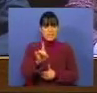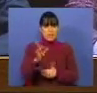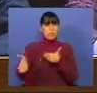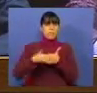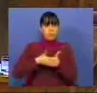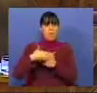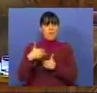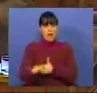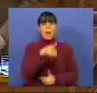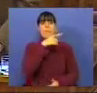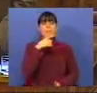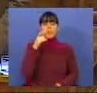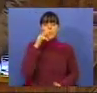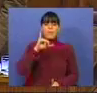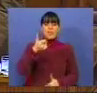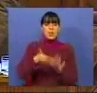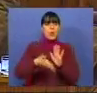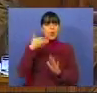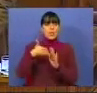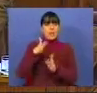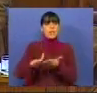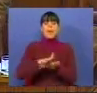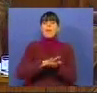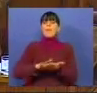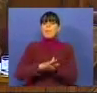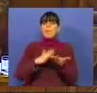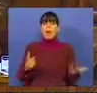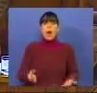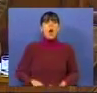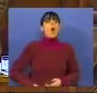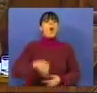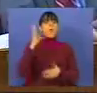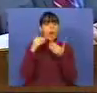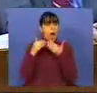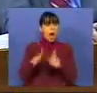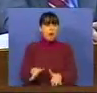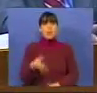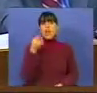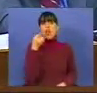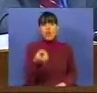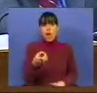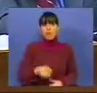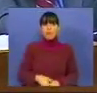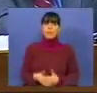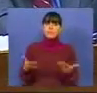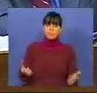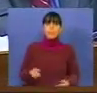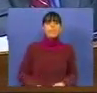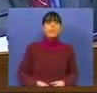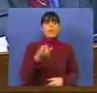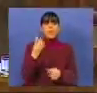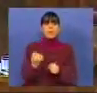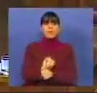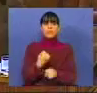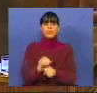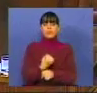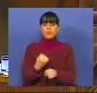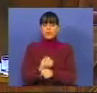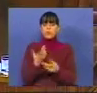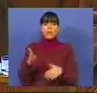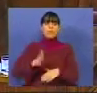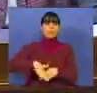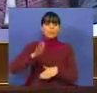Prometeu 25 urgências básicas. Quantas é que abriu? 9. Quantos funcionários